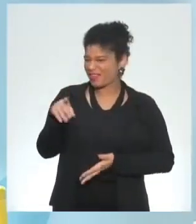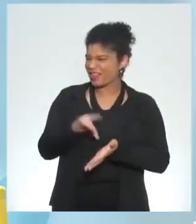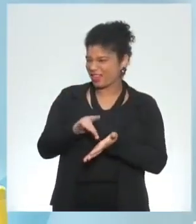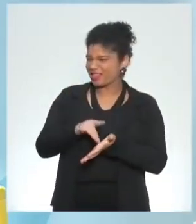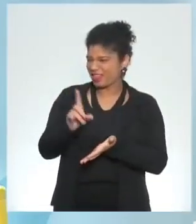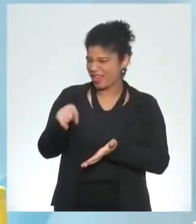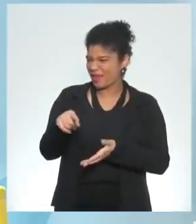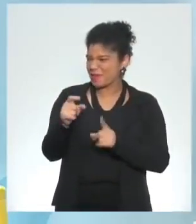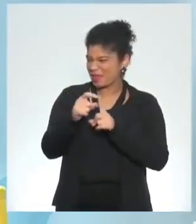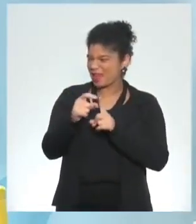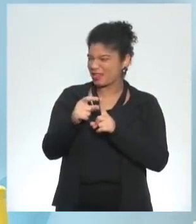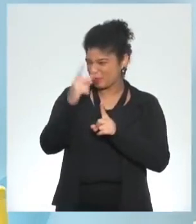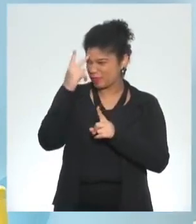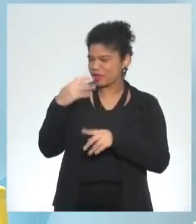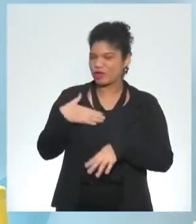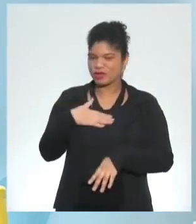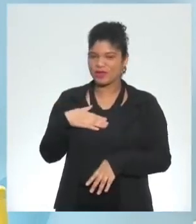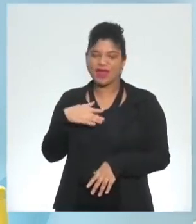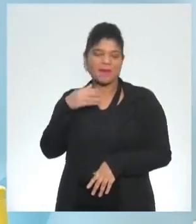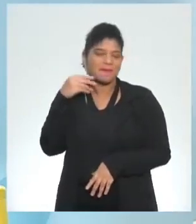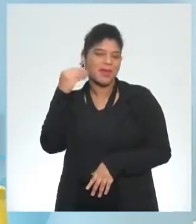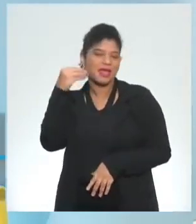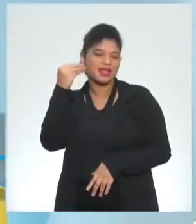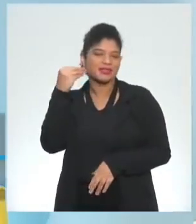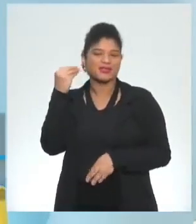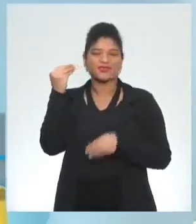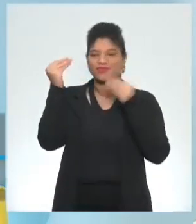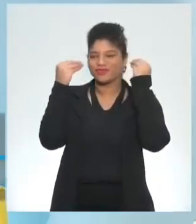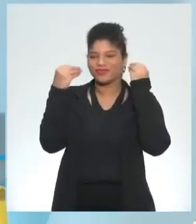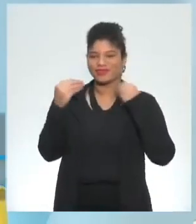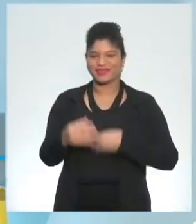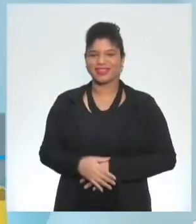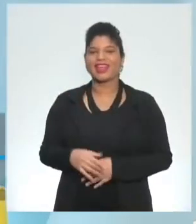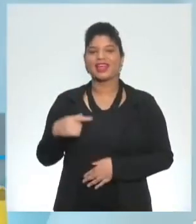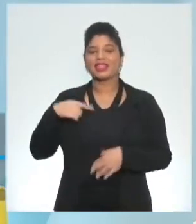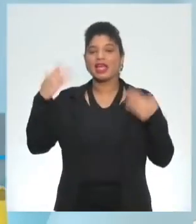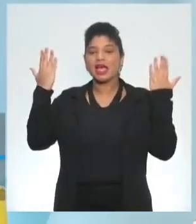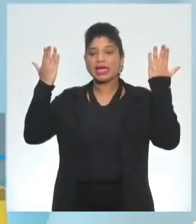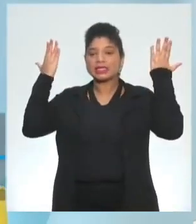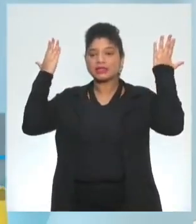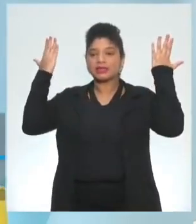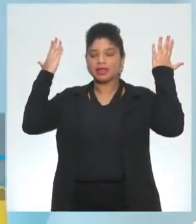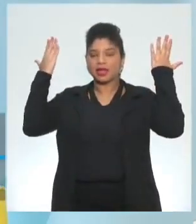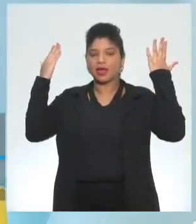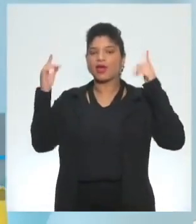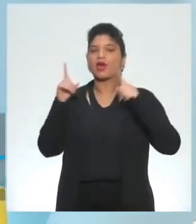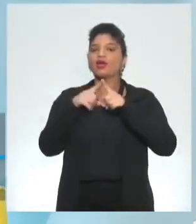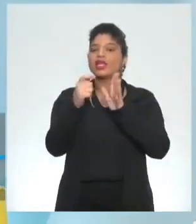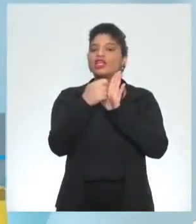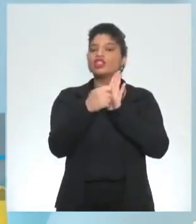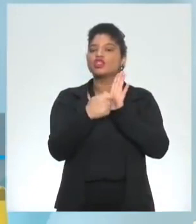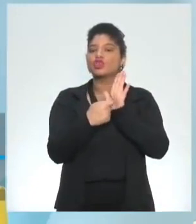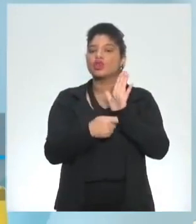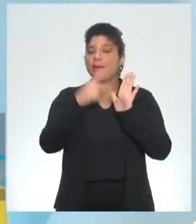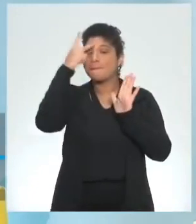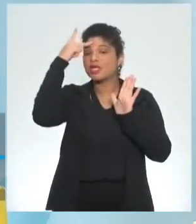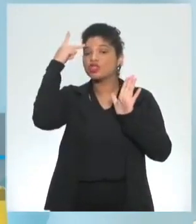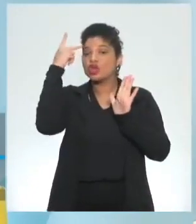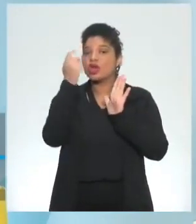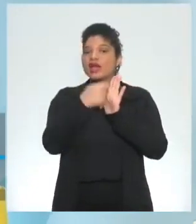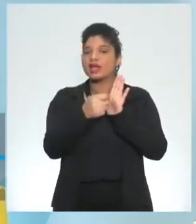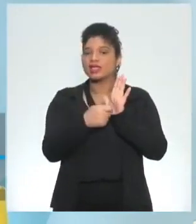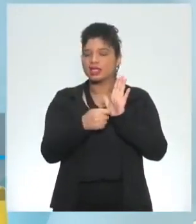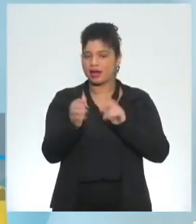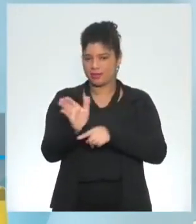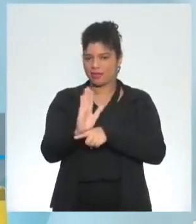maquiagem hoje em dia né a make é verdade scenery que é o cenário e screenwriter que é o roteirista pessoa que escreve aí